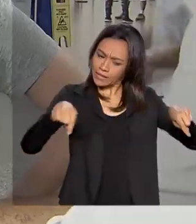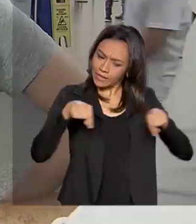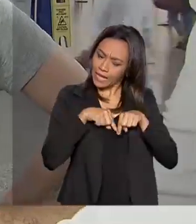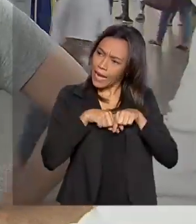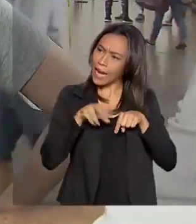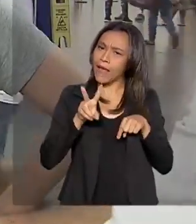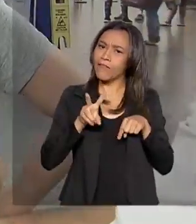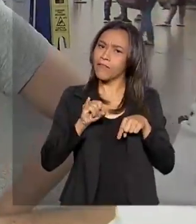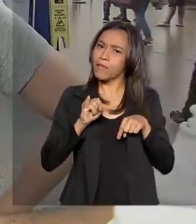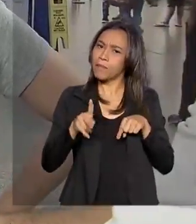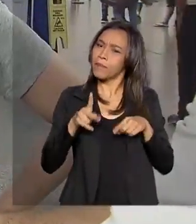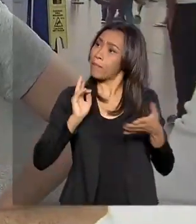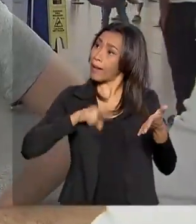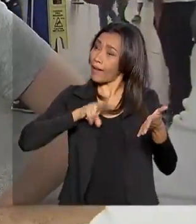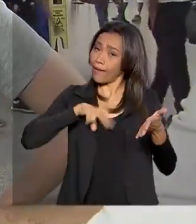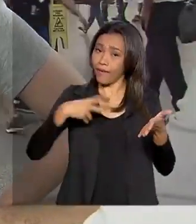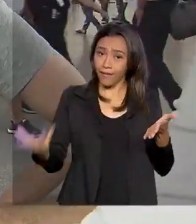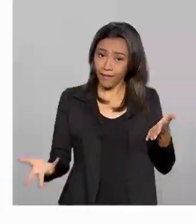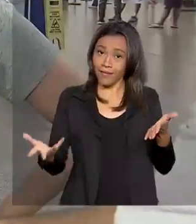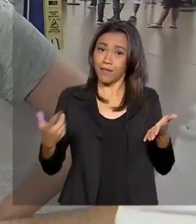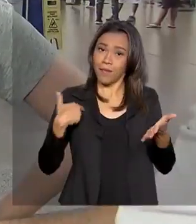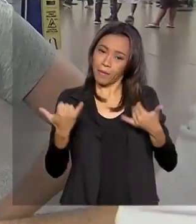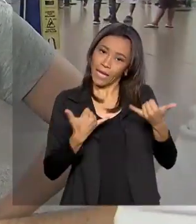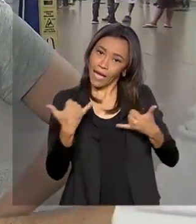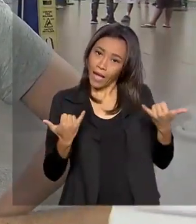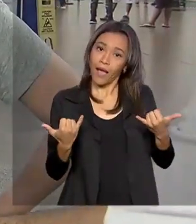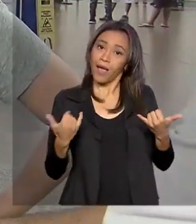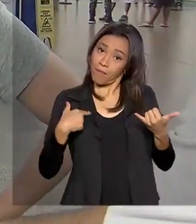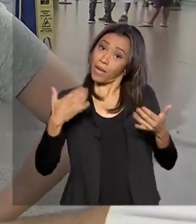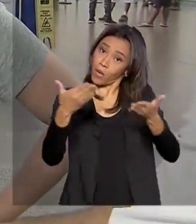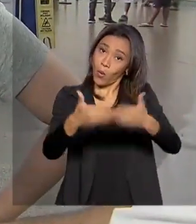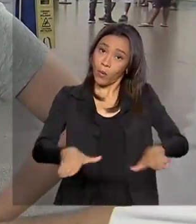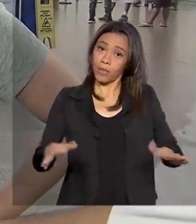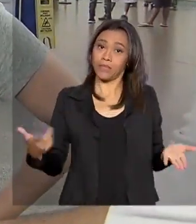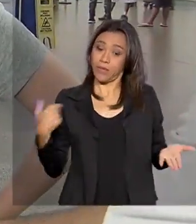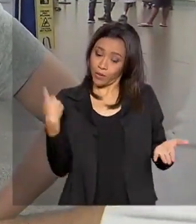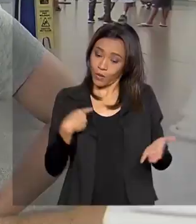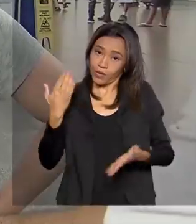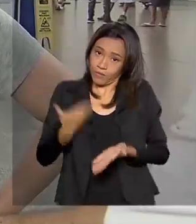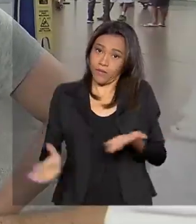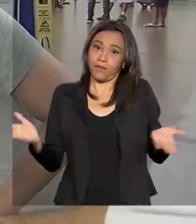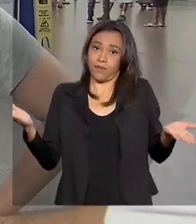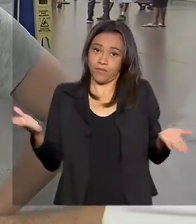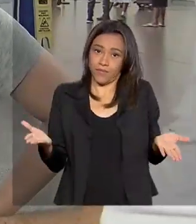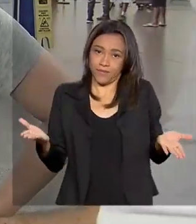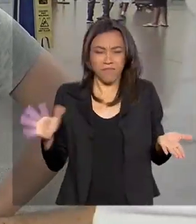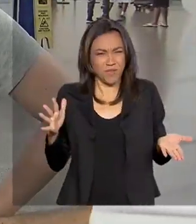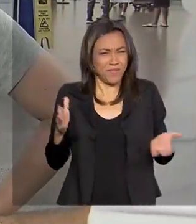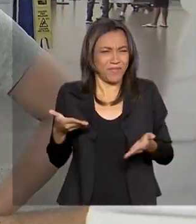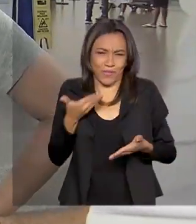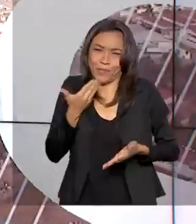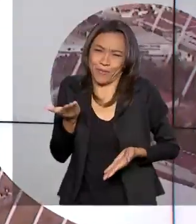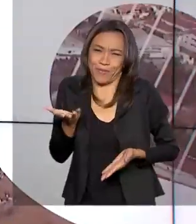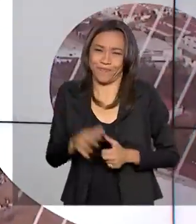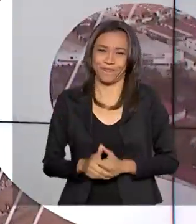VIP, para ler, né, para jogar, para recompensar o que perdeu. Mais ou menos isso.